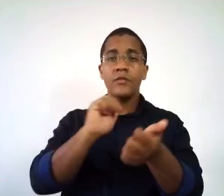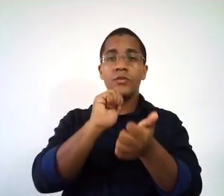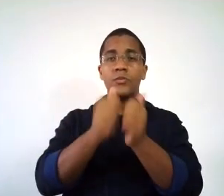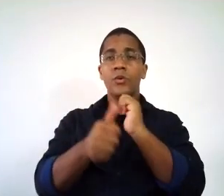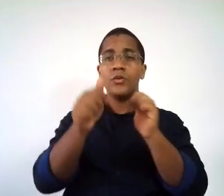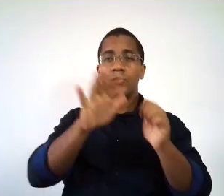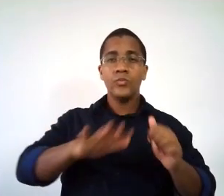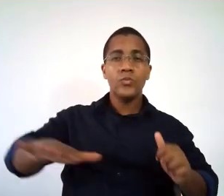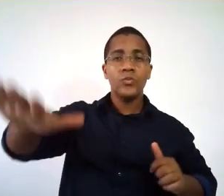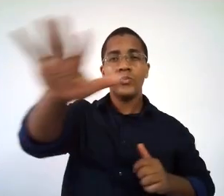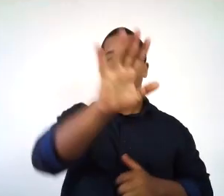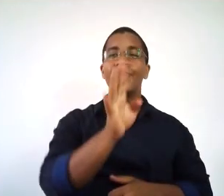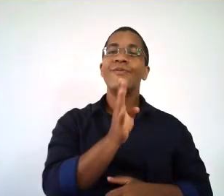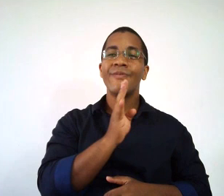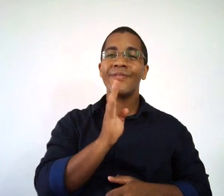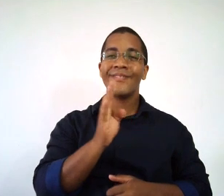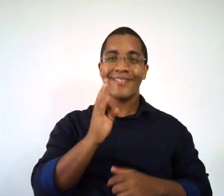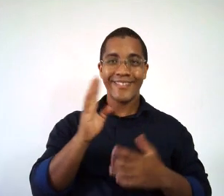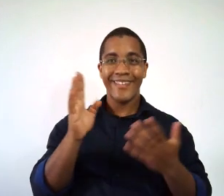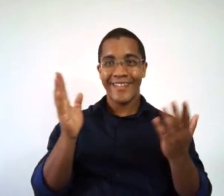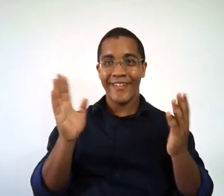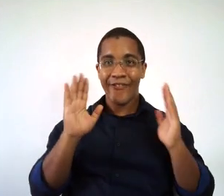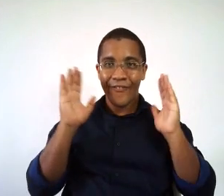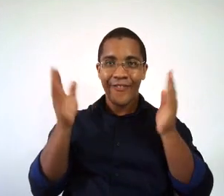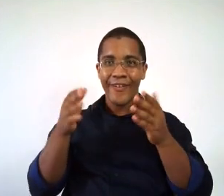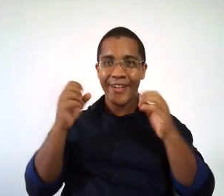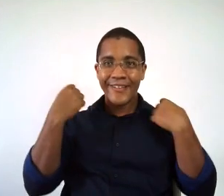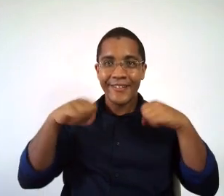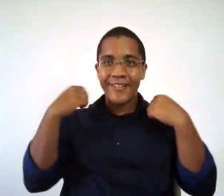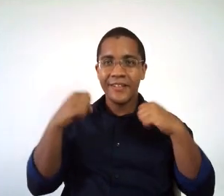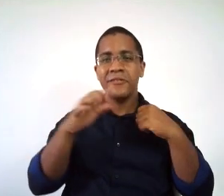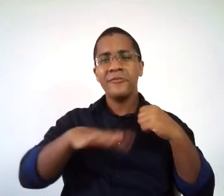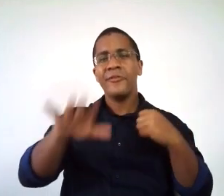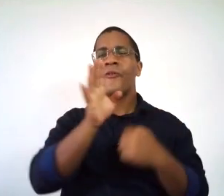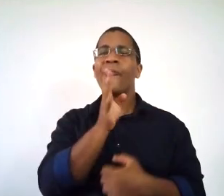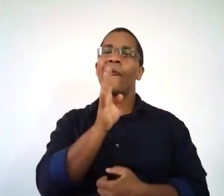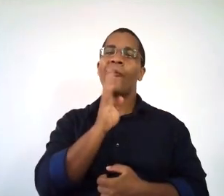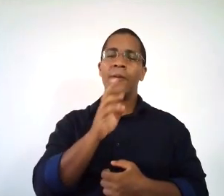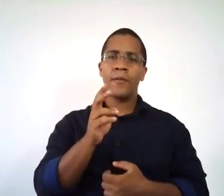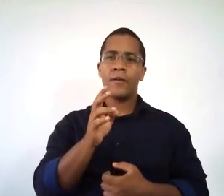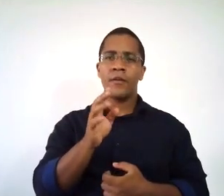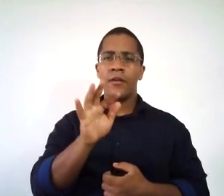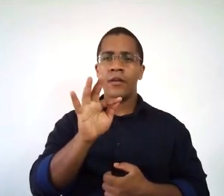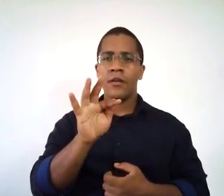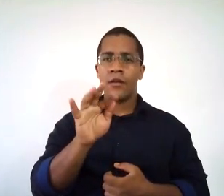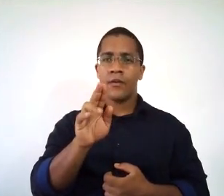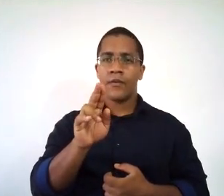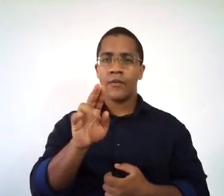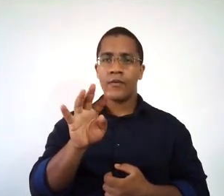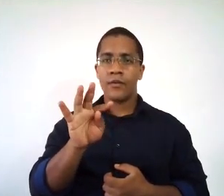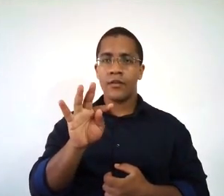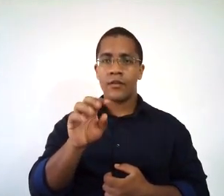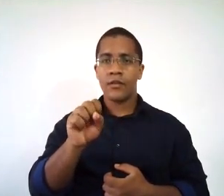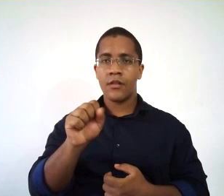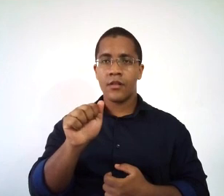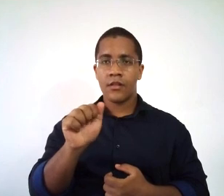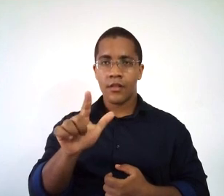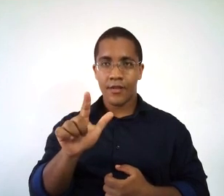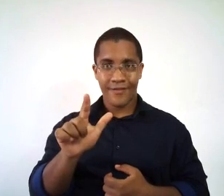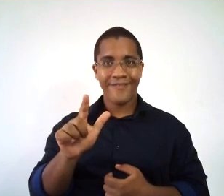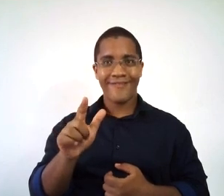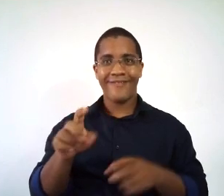esporte aí que é bastante conhecido, principalmente no universo da educação física escolar. Então, o futsal,